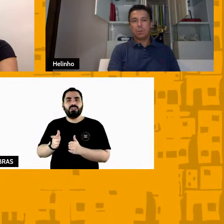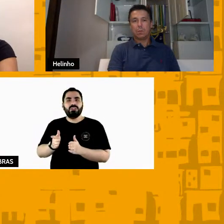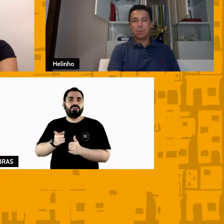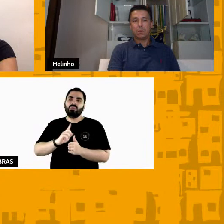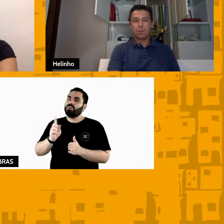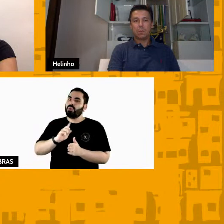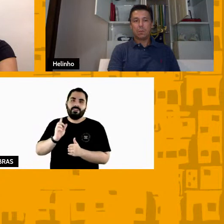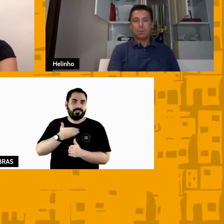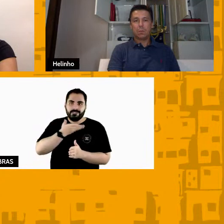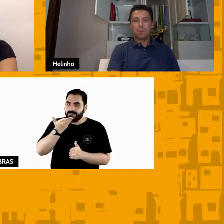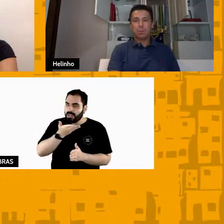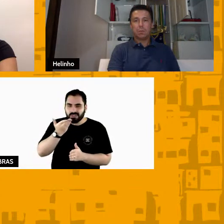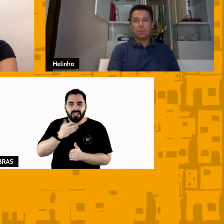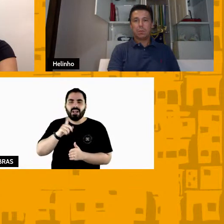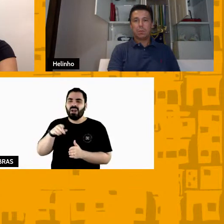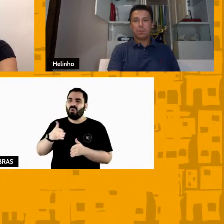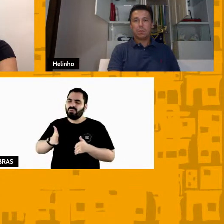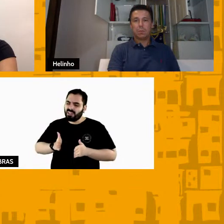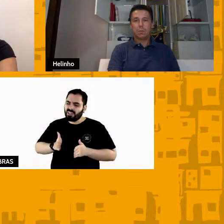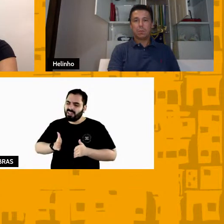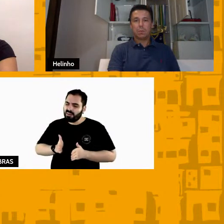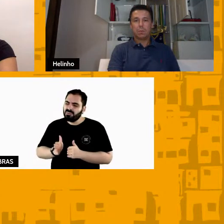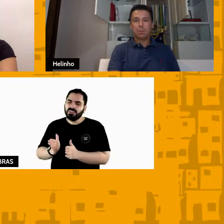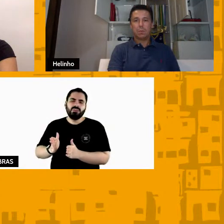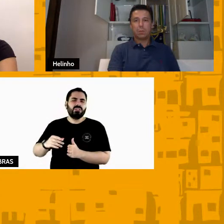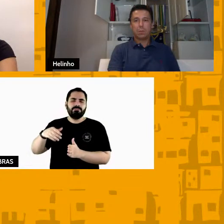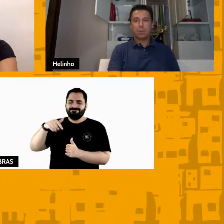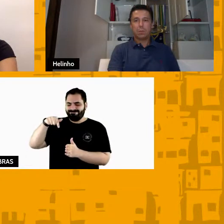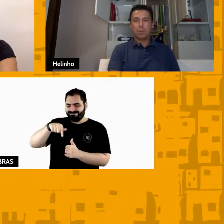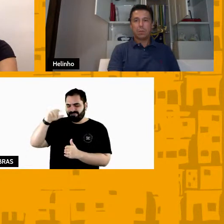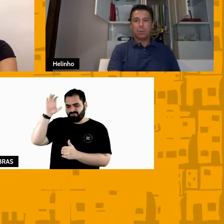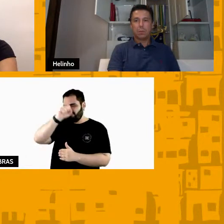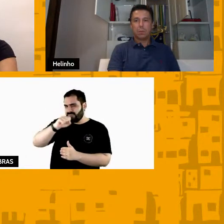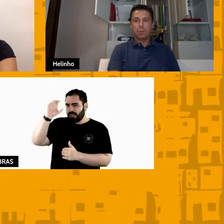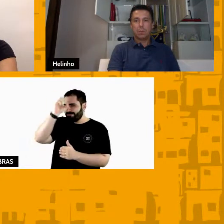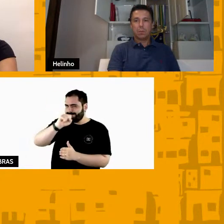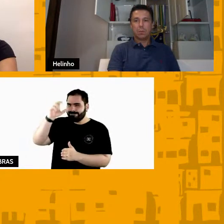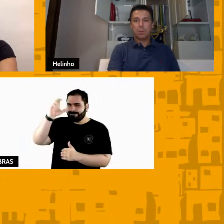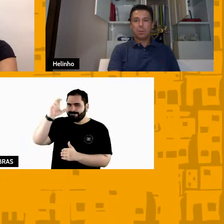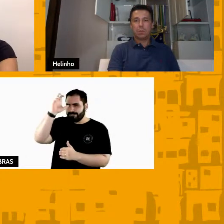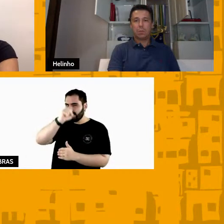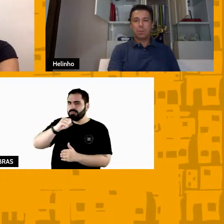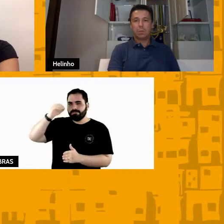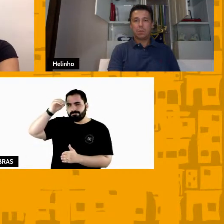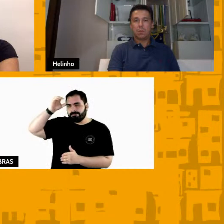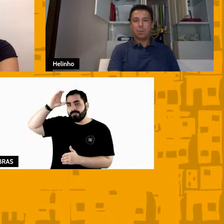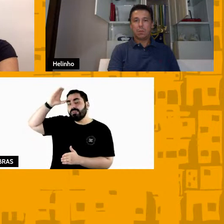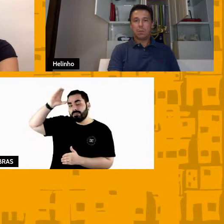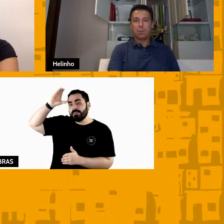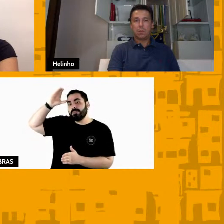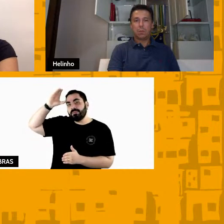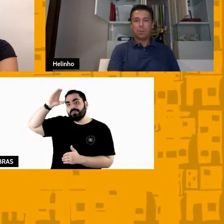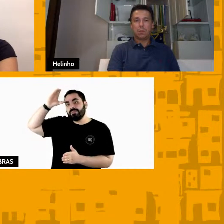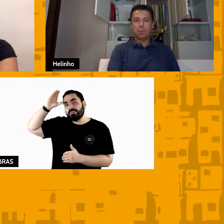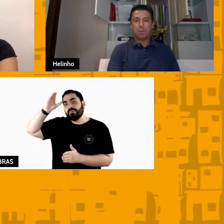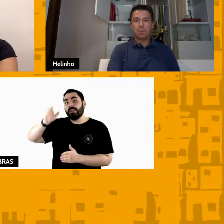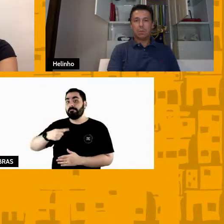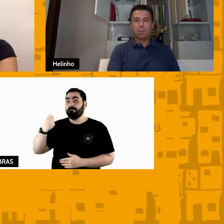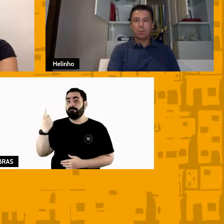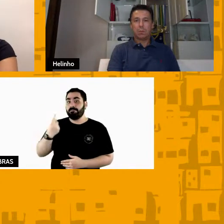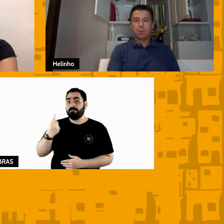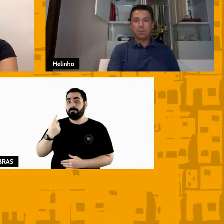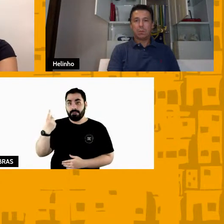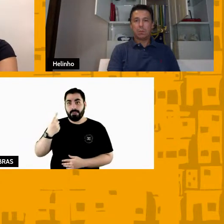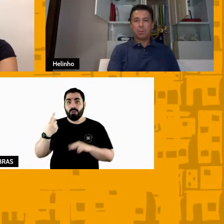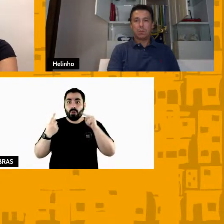um caminho árduo de muito aprendizado e conhecimento né em primeiro lugar eu vejo